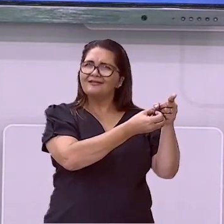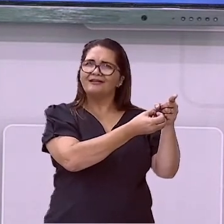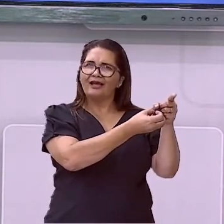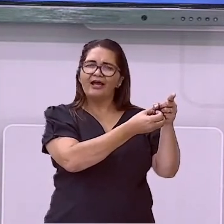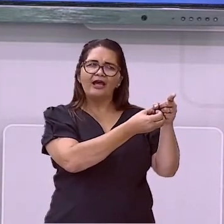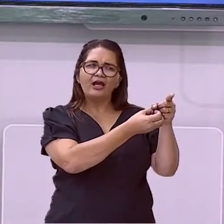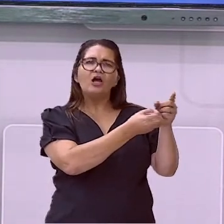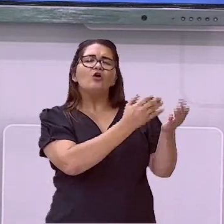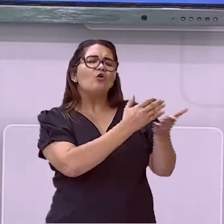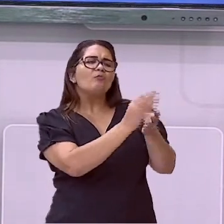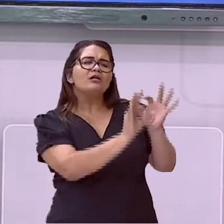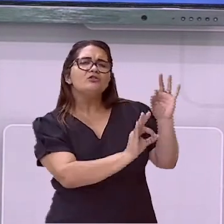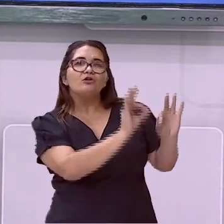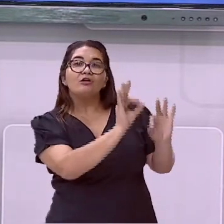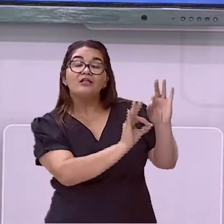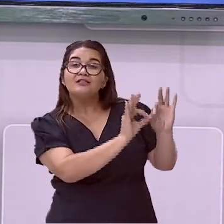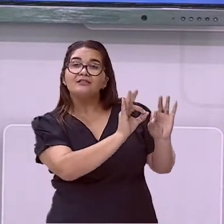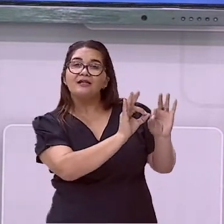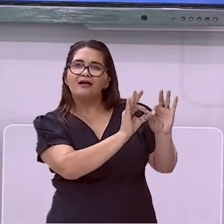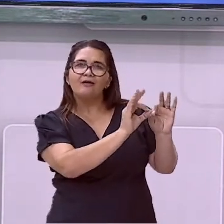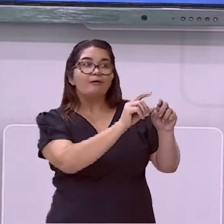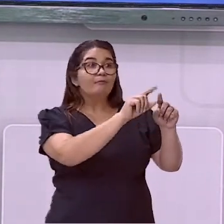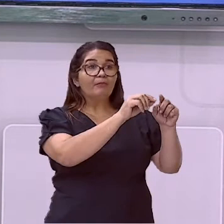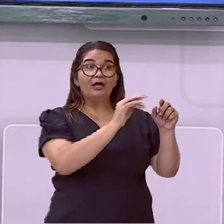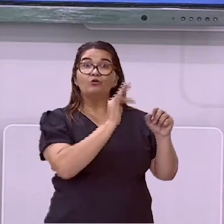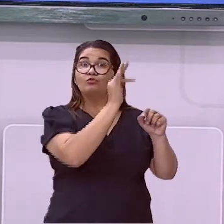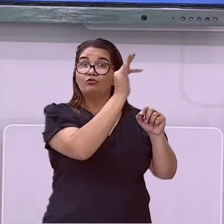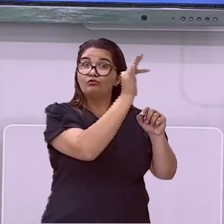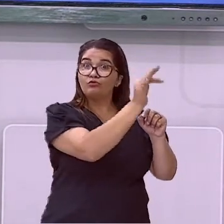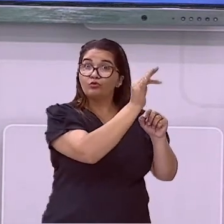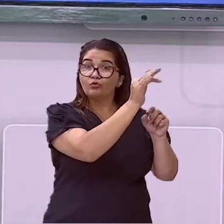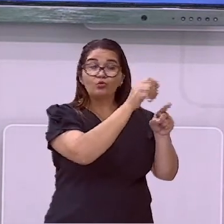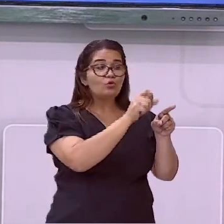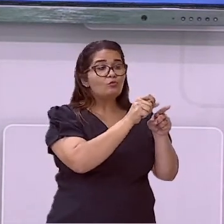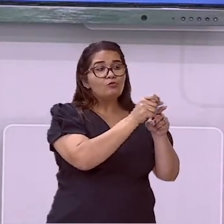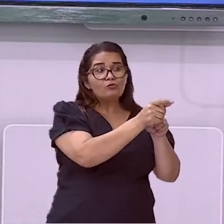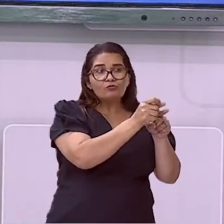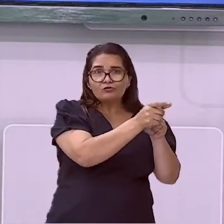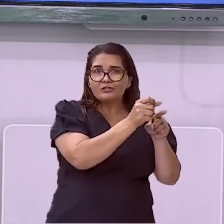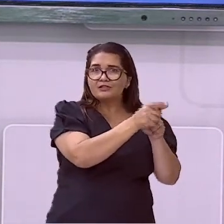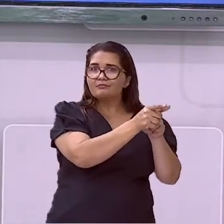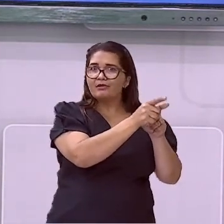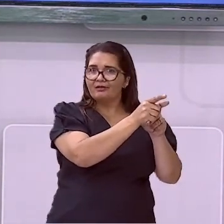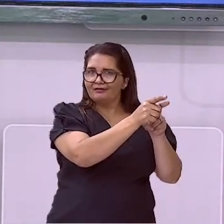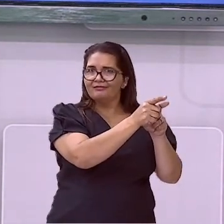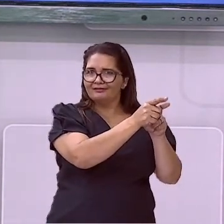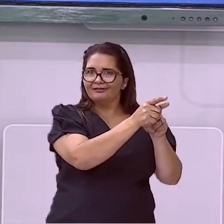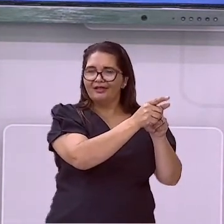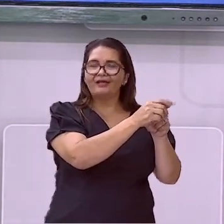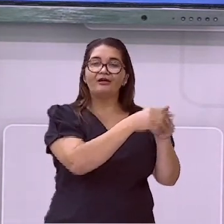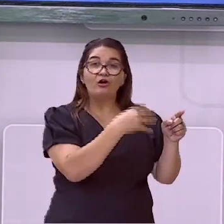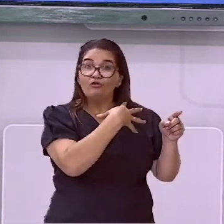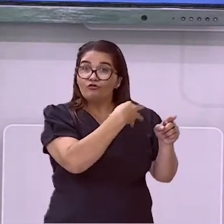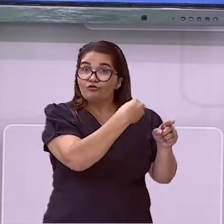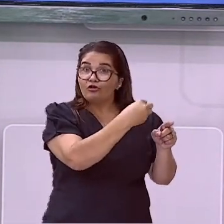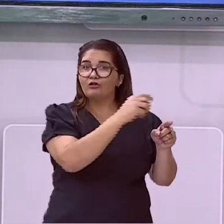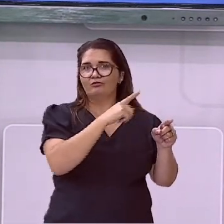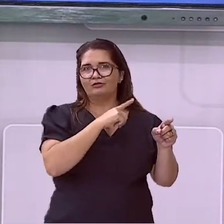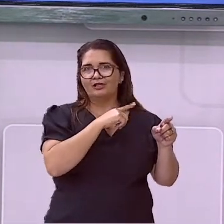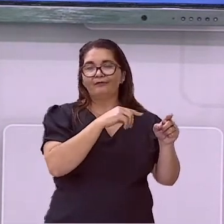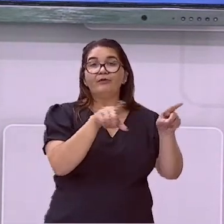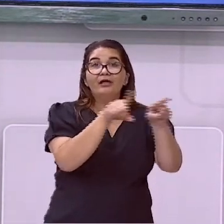transforme em um indivíduo fértil. O que mais? A voz. A voz começa a ficar mais grosta, mais